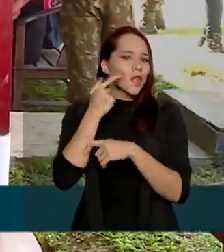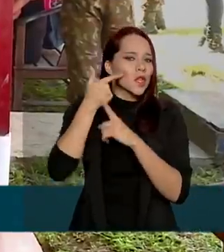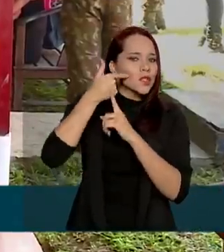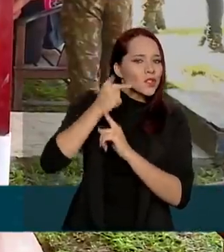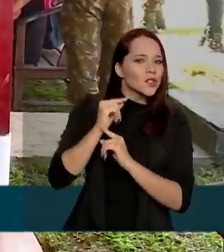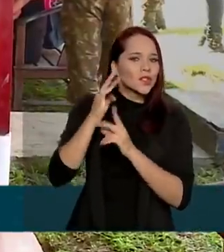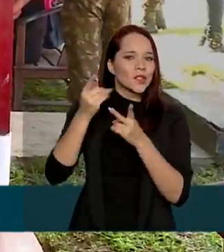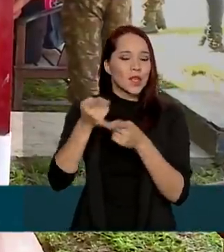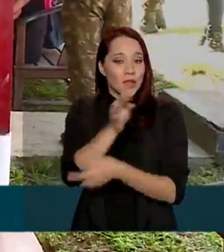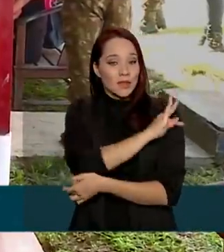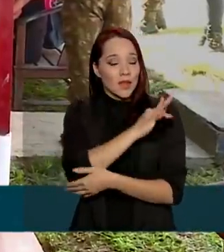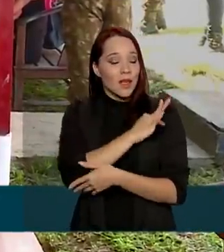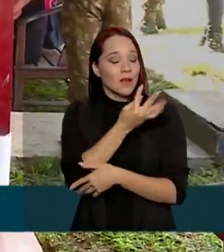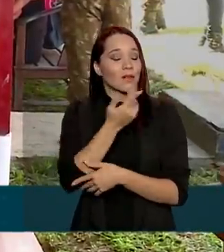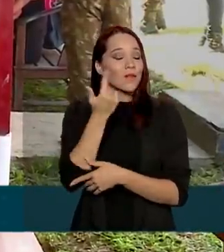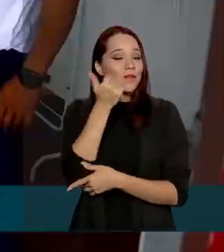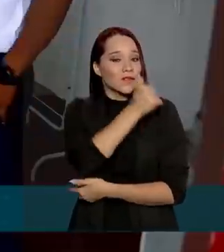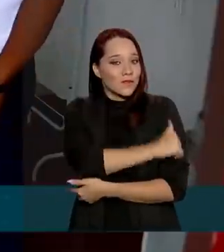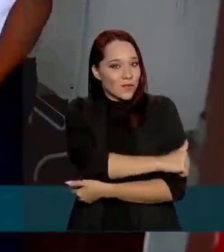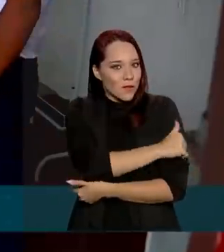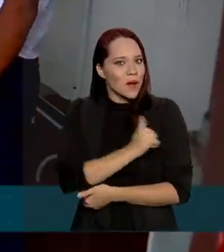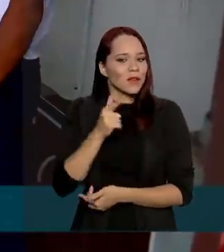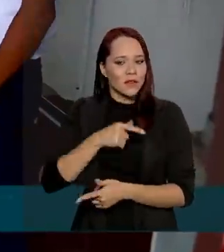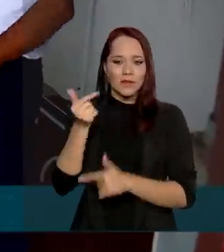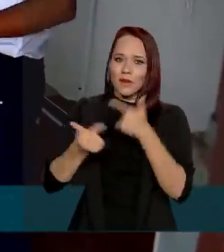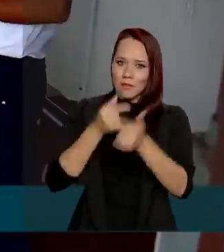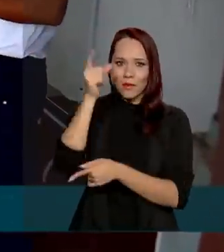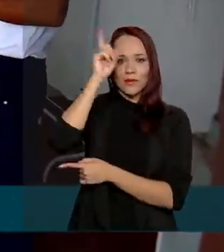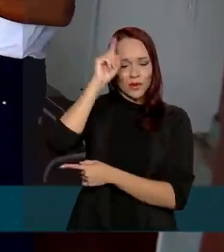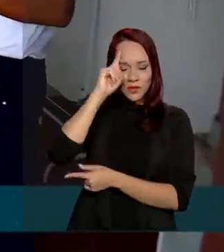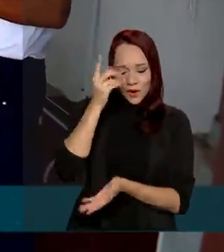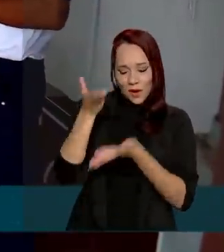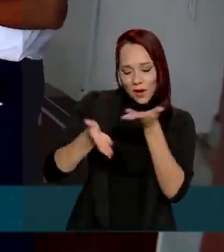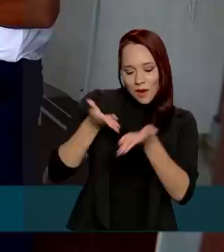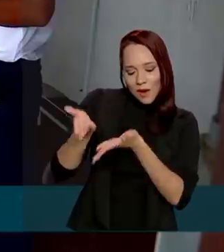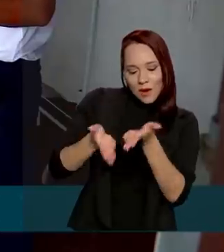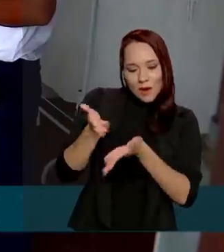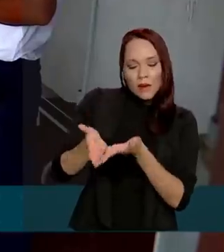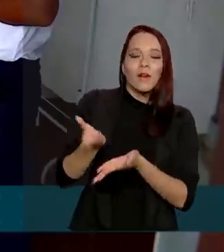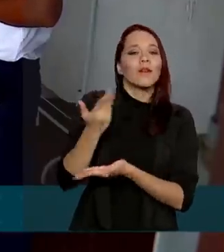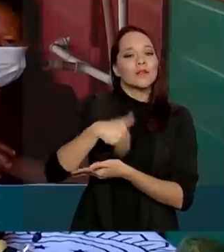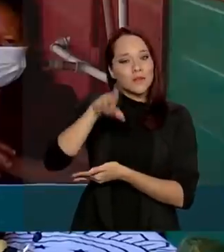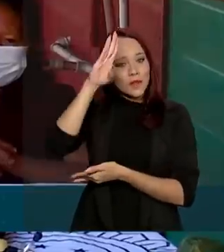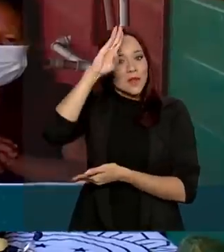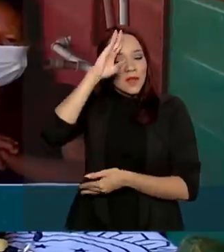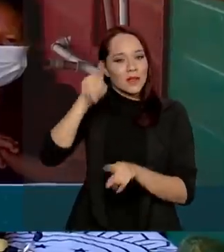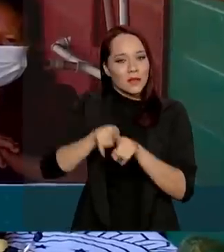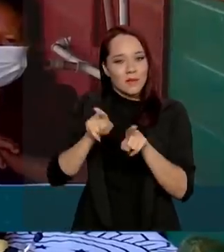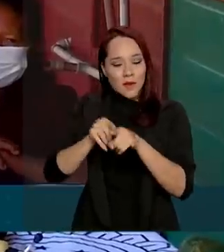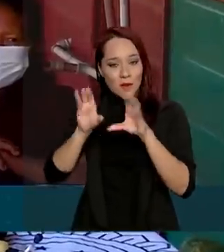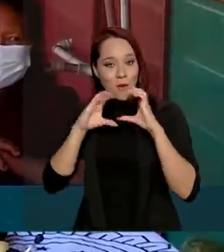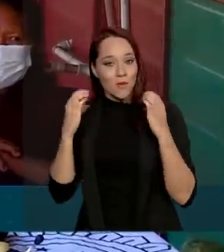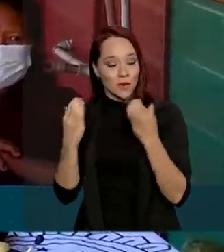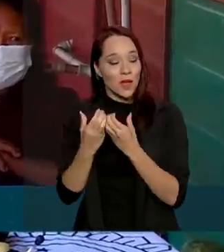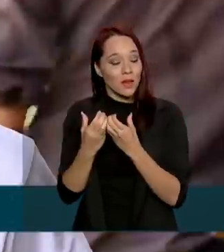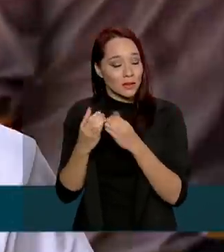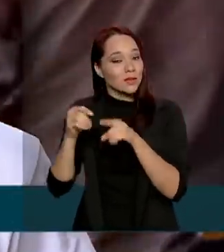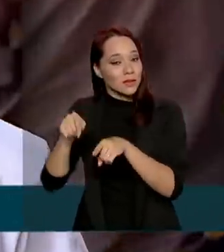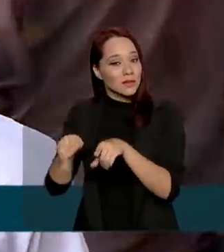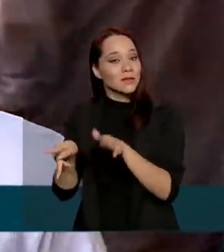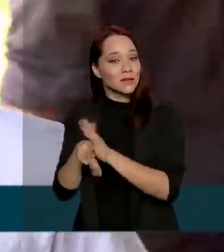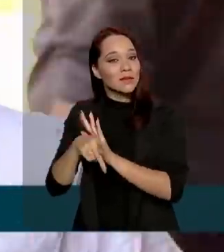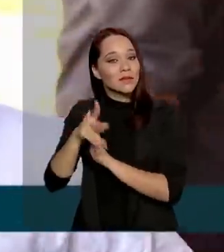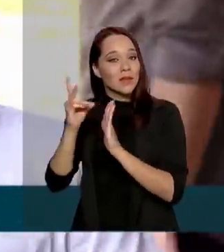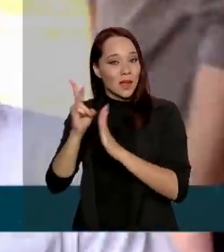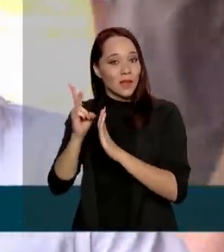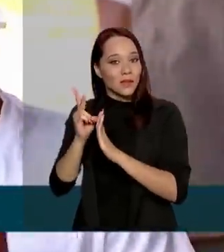enfermagem e farmacêutico já atua no dia a dia para atendimento de militares e da comunidade, inclusive os indígenas. Com